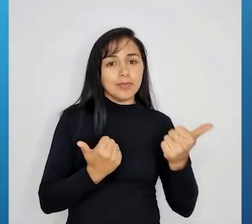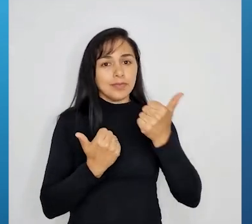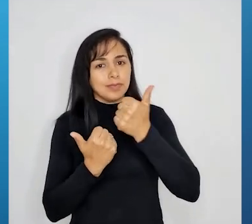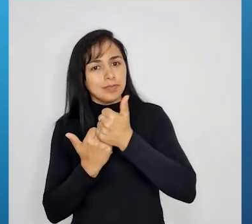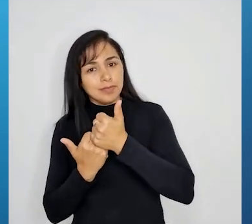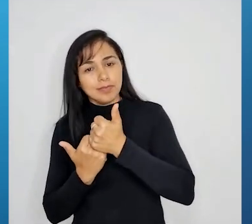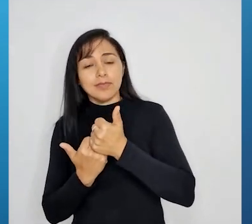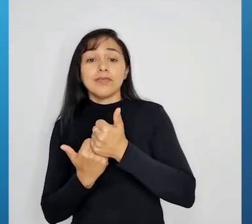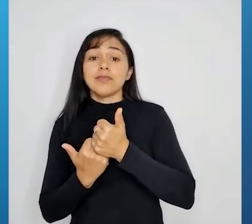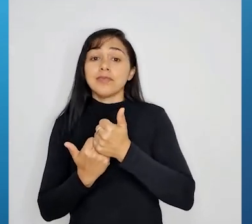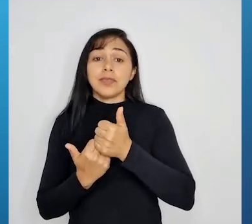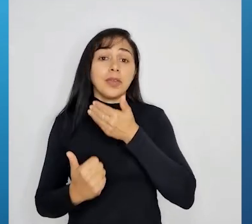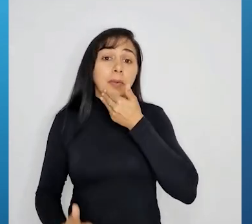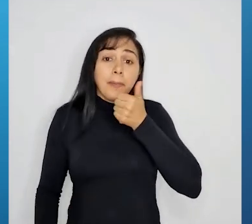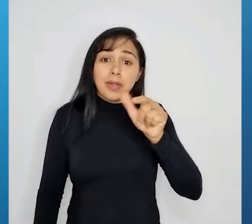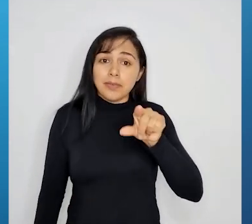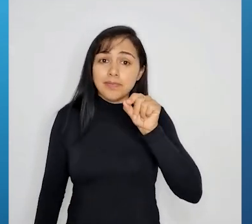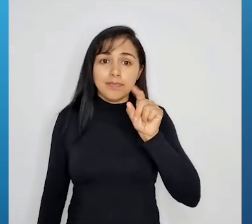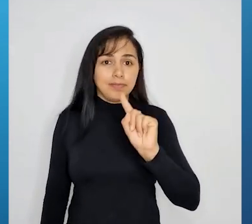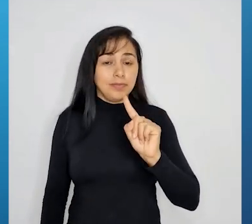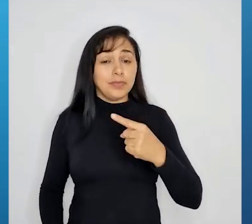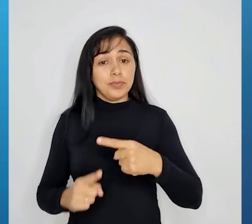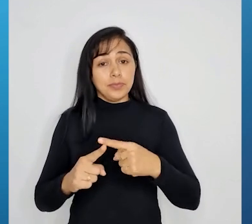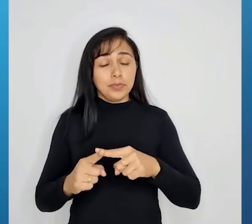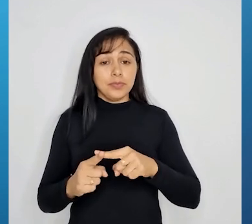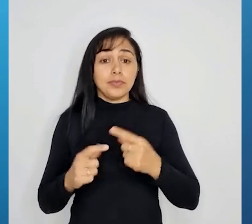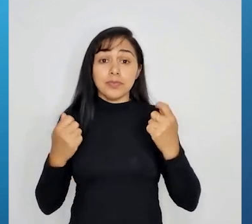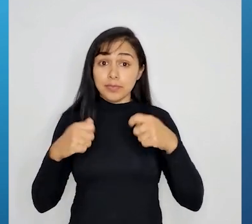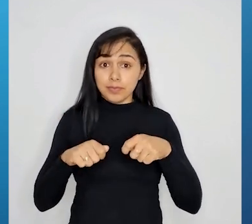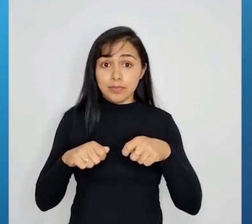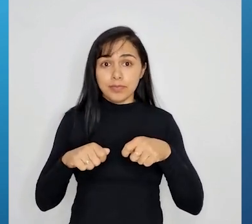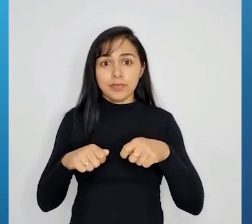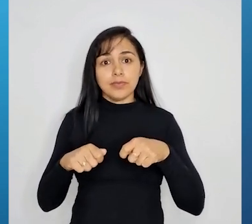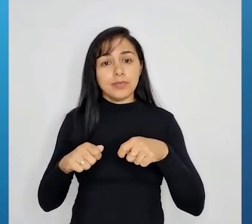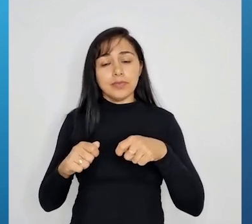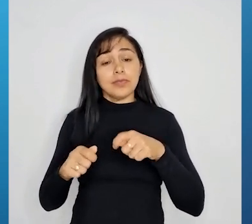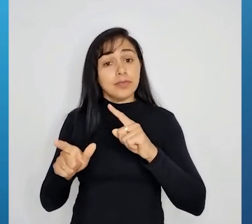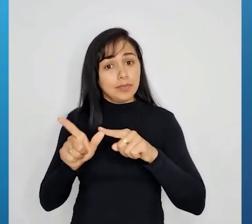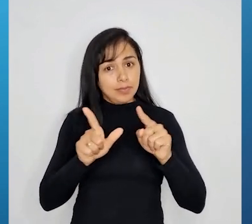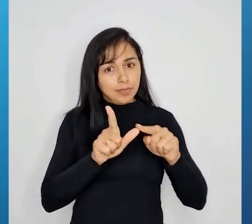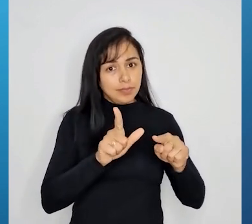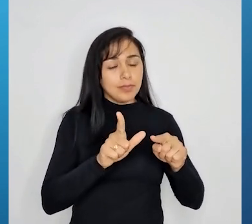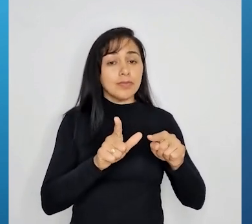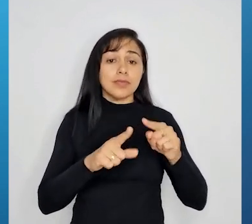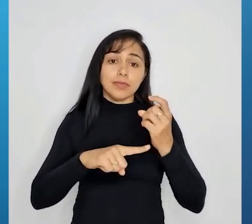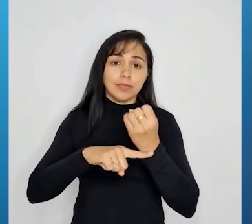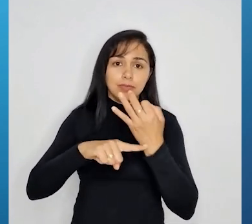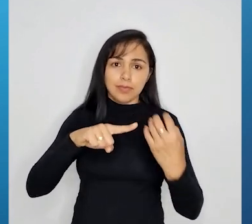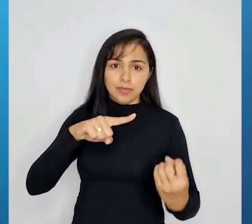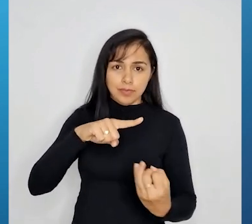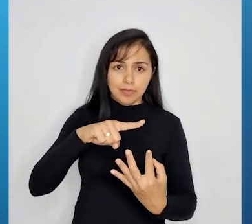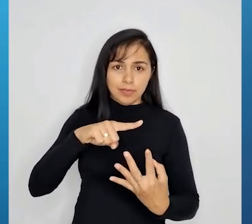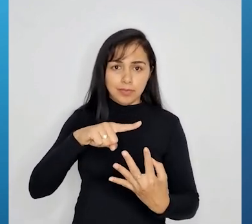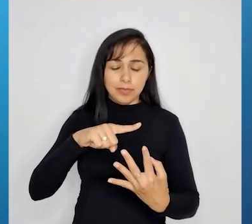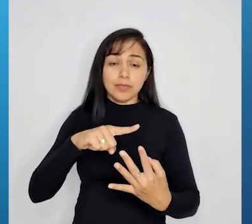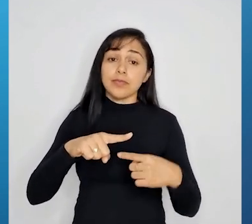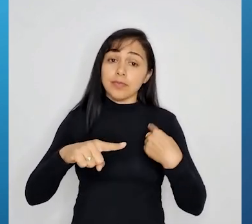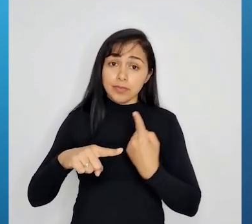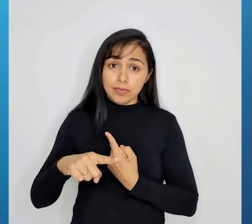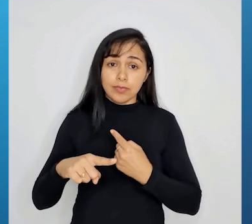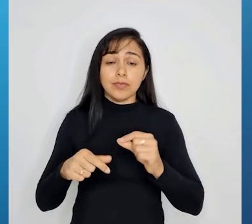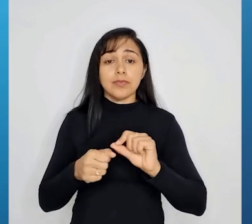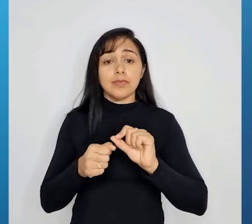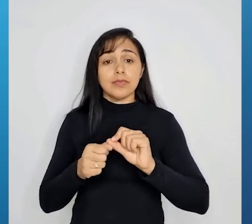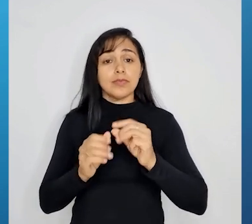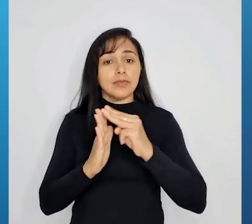porque aí, possivelmente, uma dessas icógnitas, ela iria a uma fração, né? E aqui, diretamente, eu já fiz aqui, já consegui encontrar o